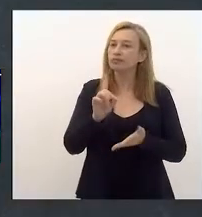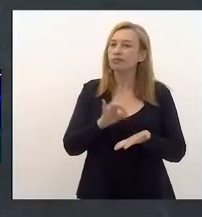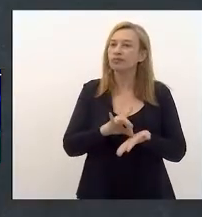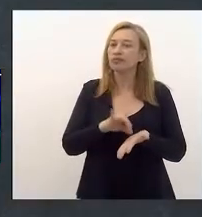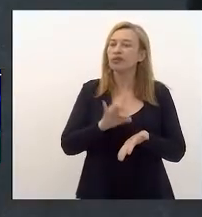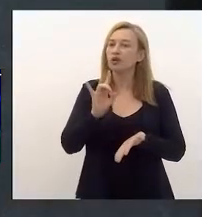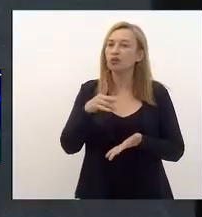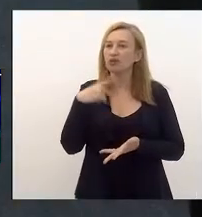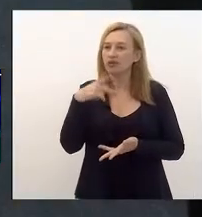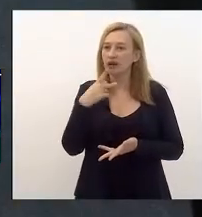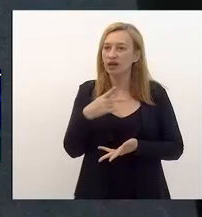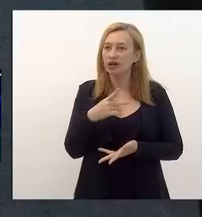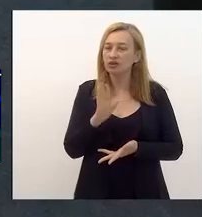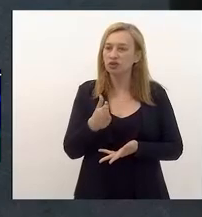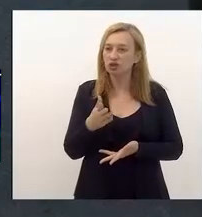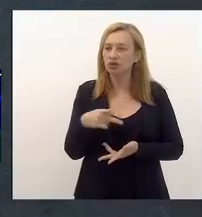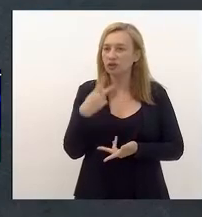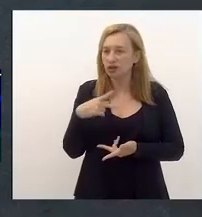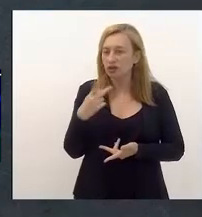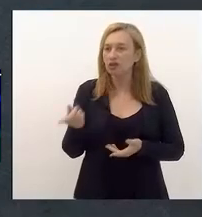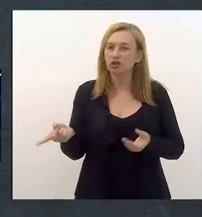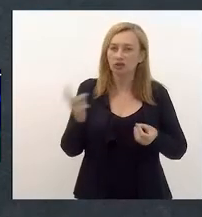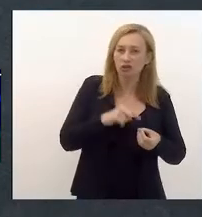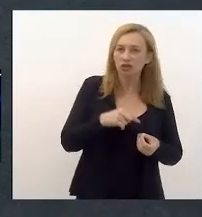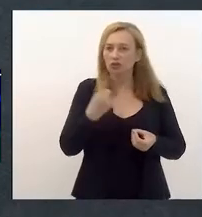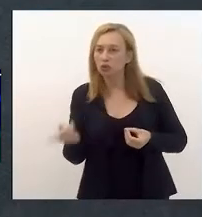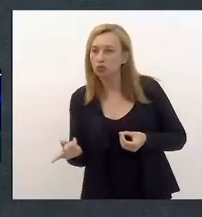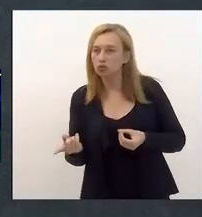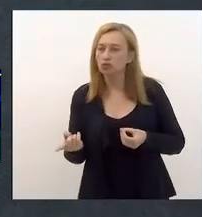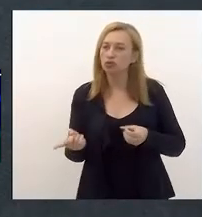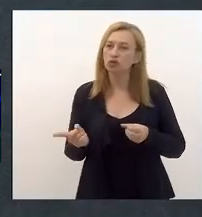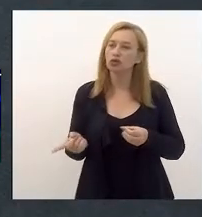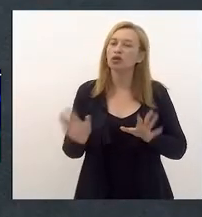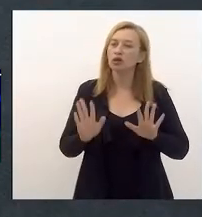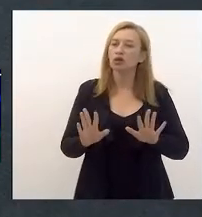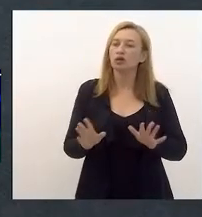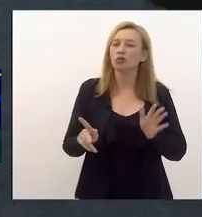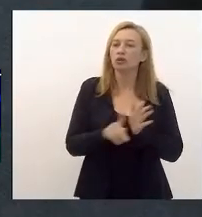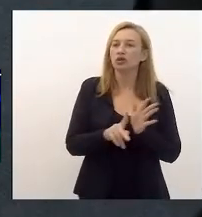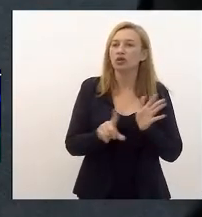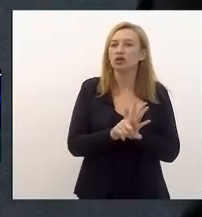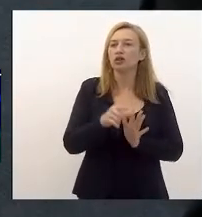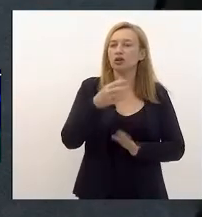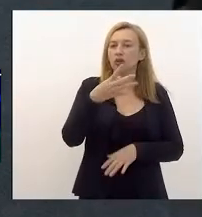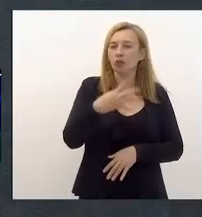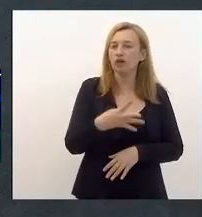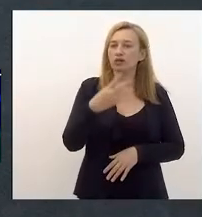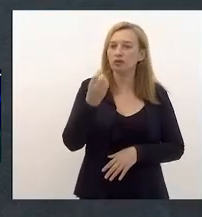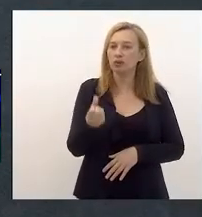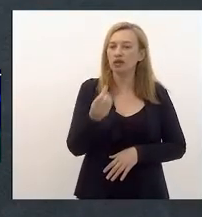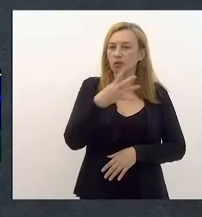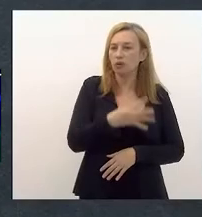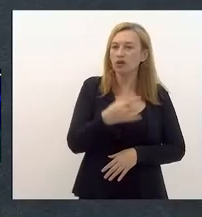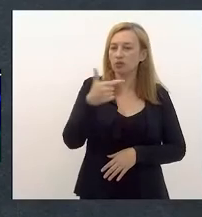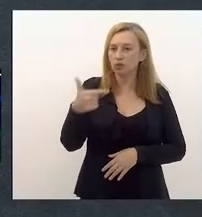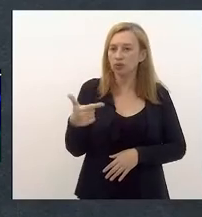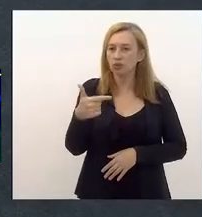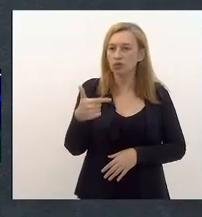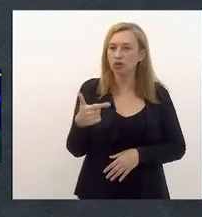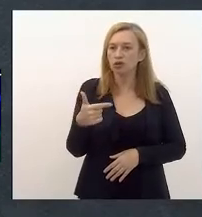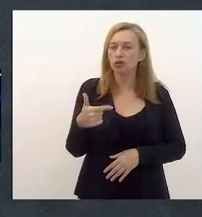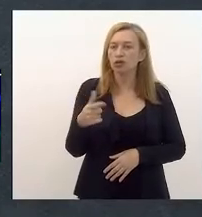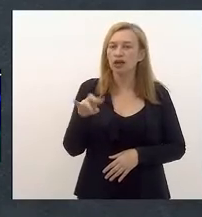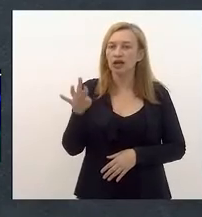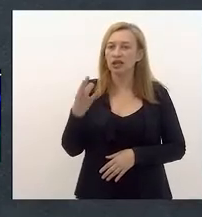para reiterar, porque já passou por aí, já veio para o plenário, aquele projeto de lei 4642 de 2021, que é nosso, sobre o